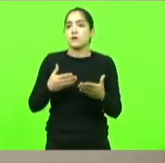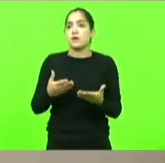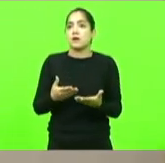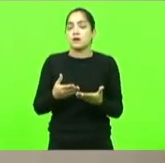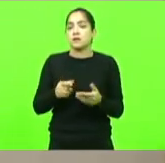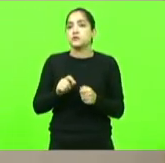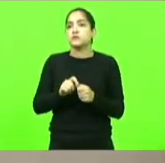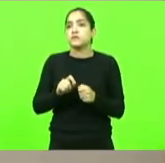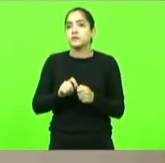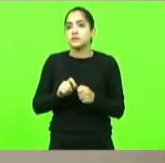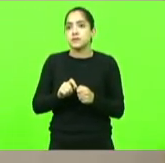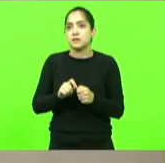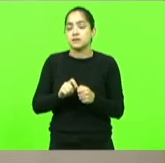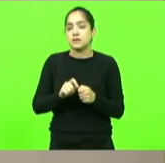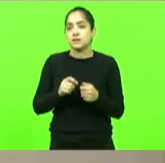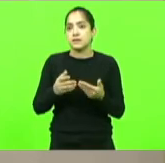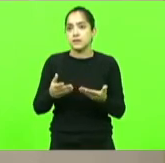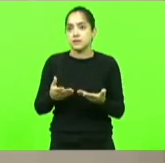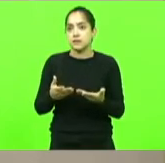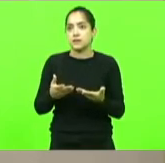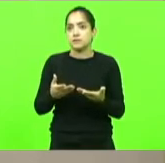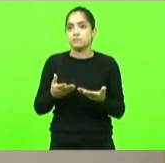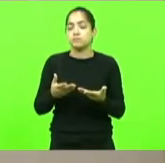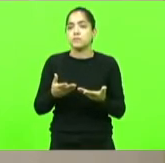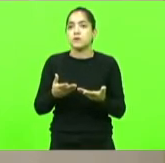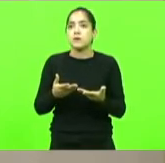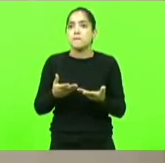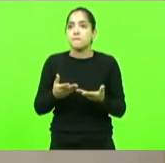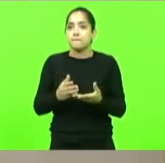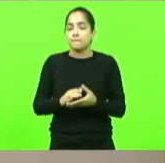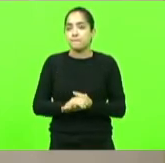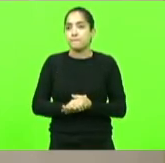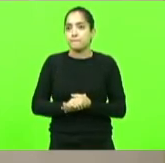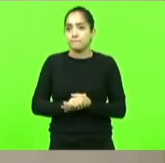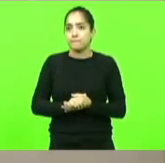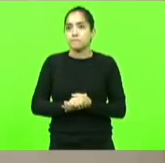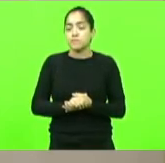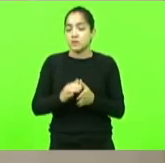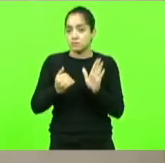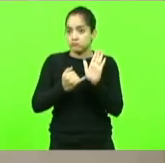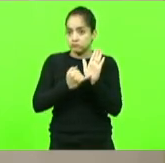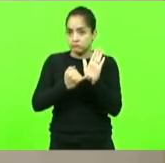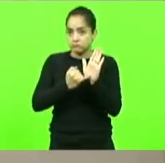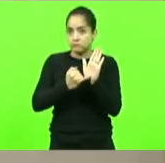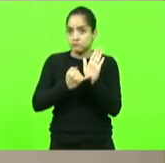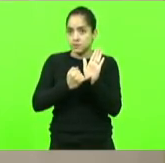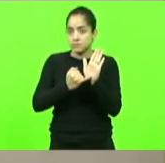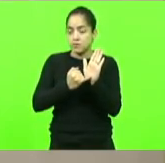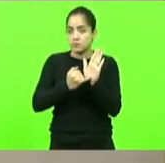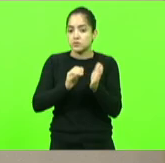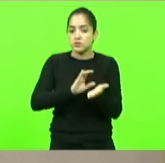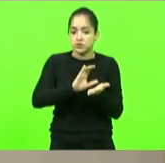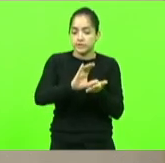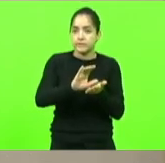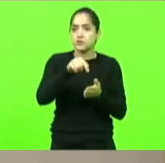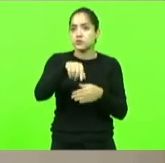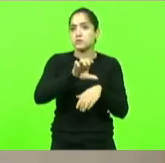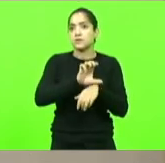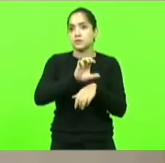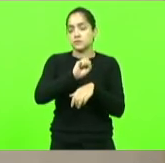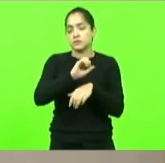faz com que o fruto desse imposto também seja investido em Santa Catarina